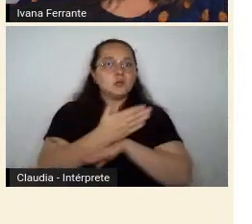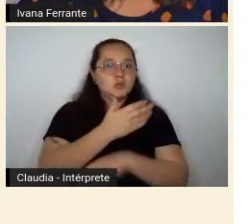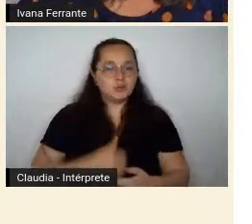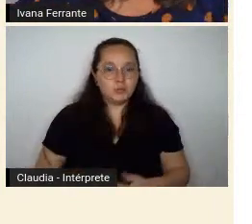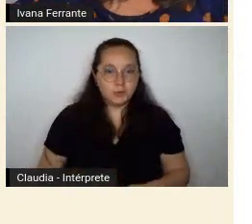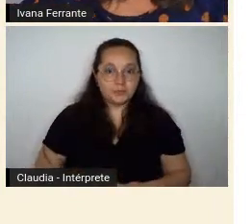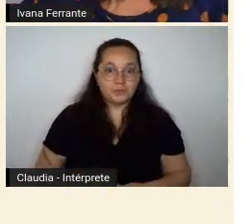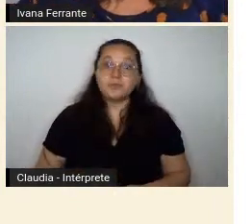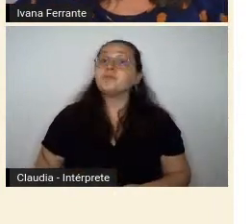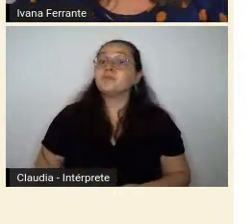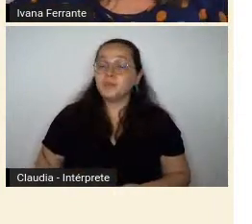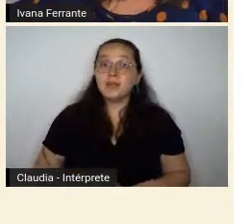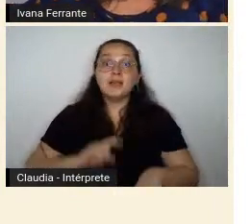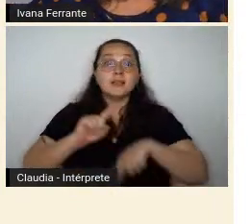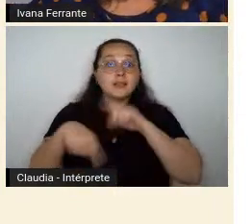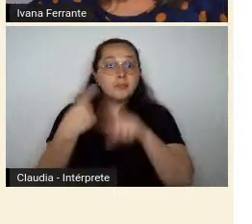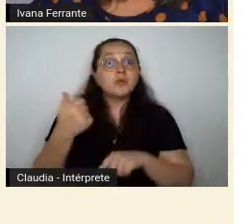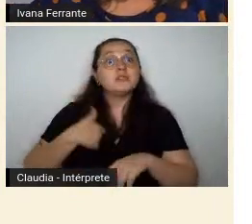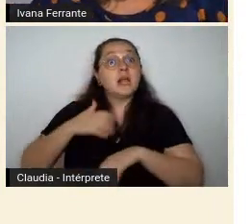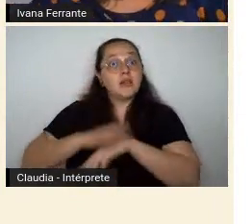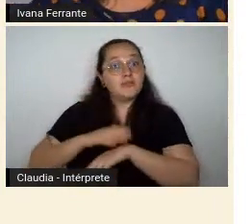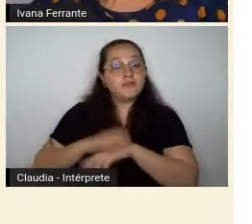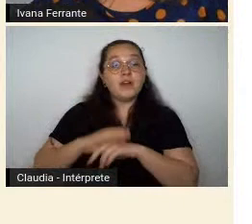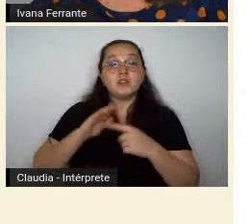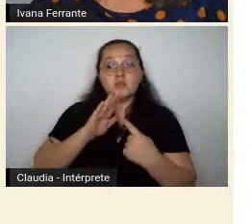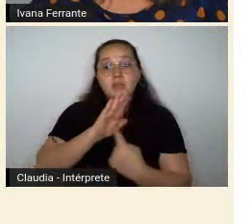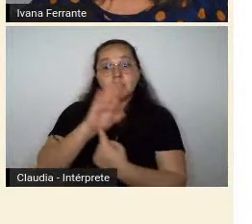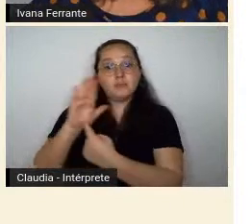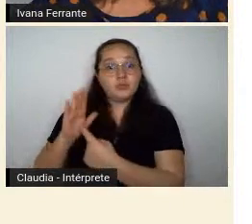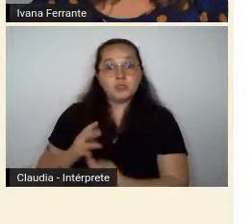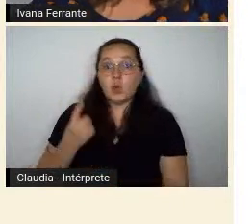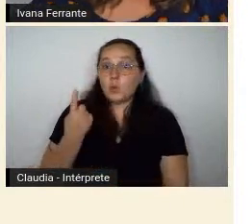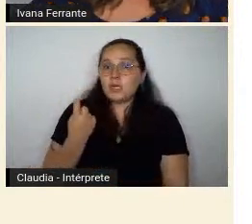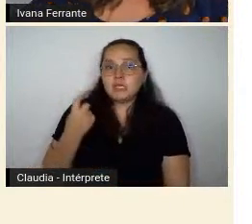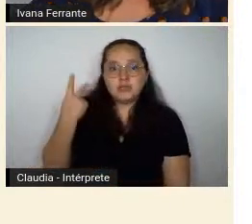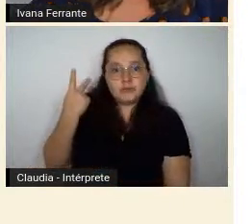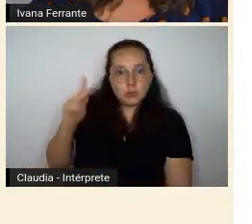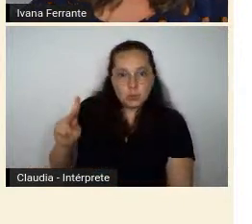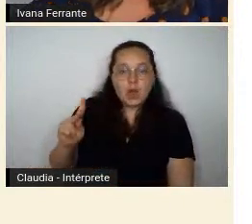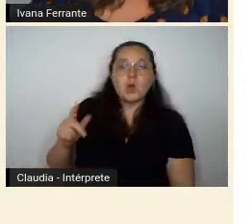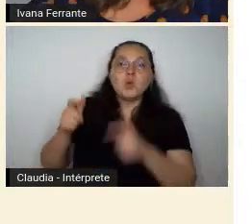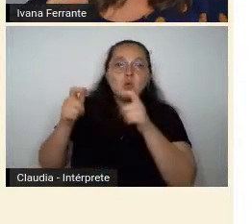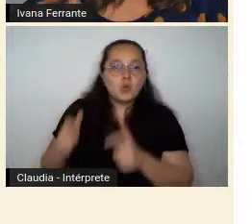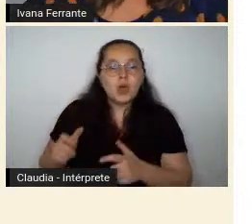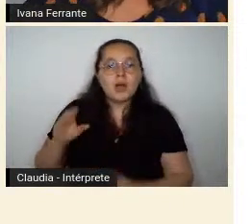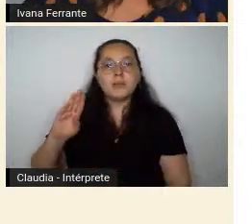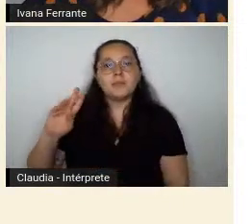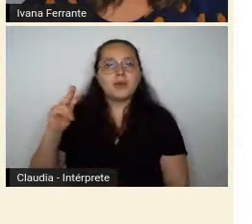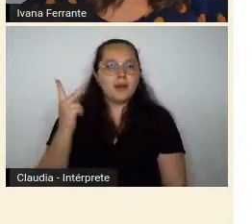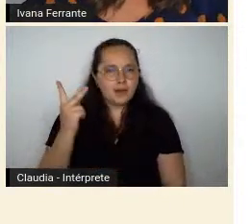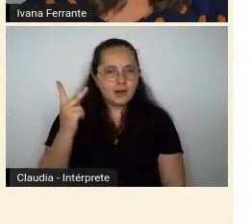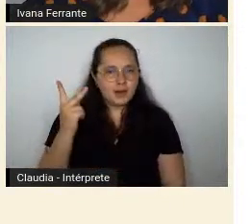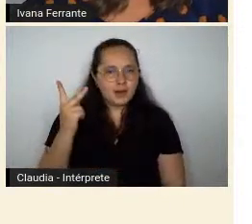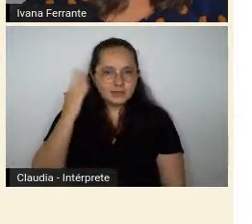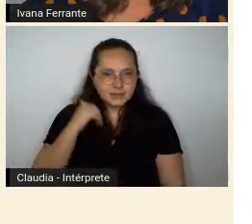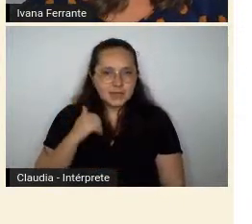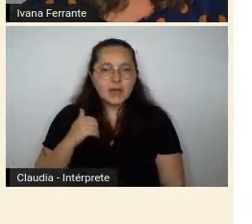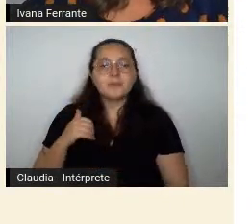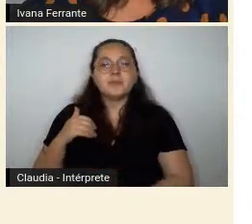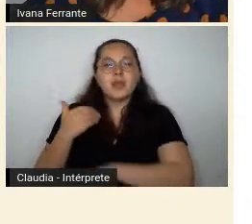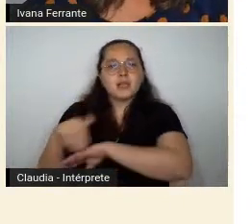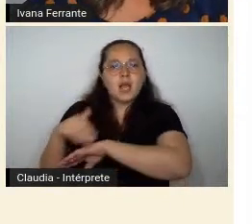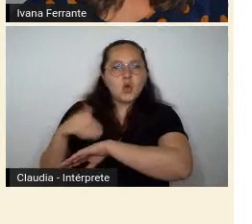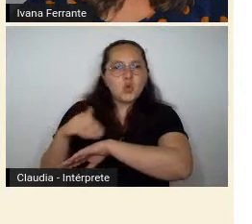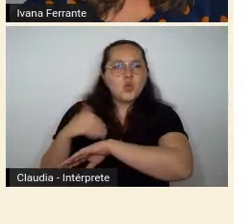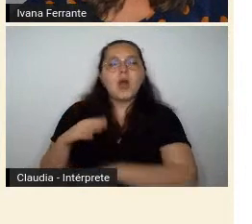uma exposição individual em Belo Horizonte, no Conselho Deliberativo, bem ali no cruzamento da Rua da Bahia,